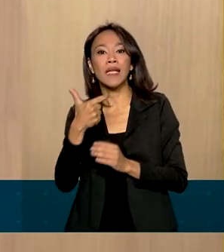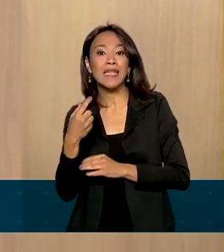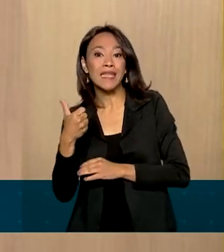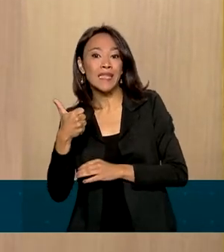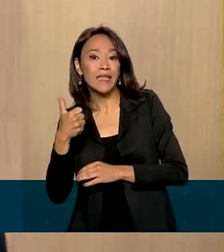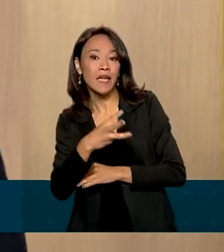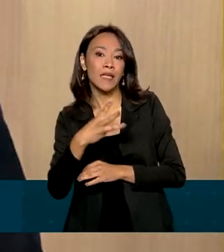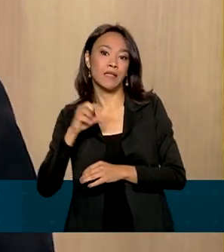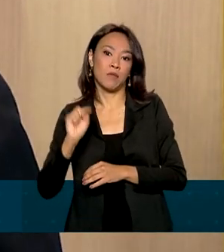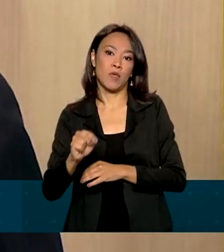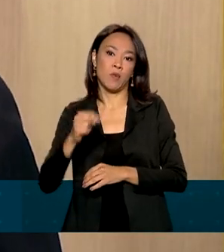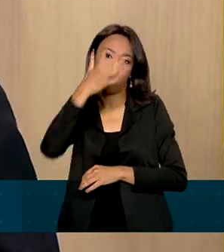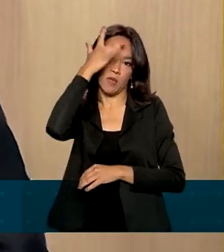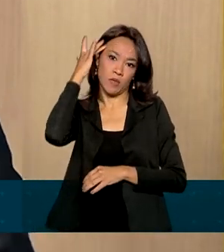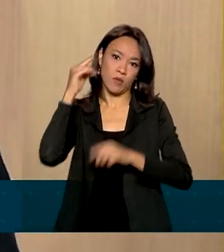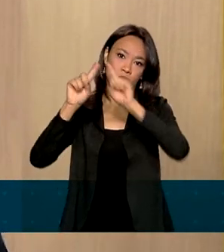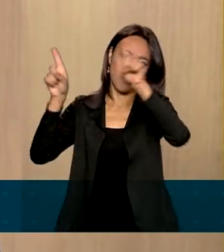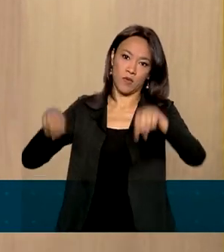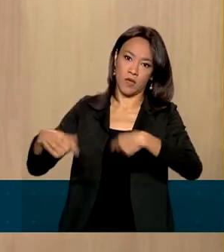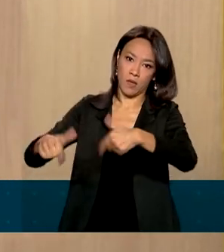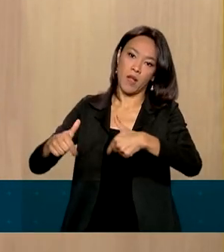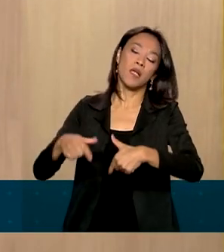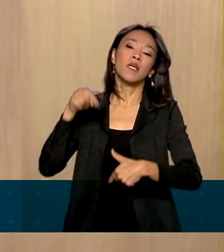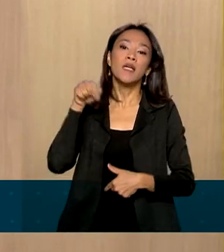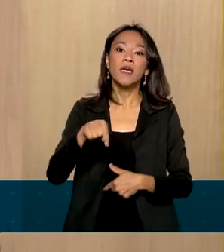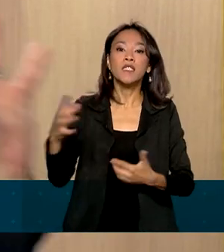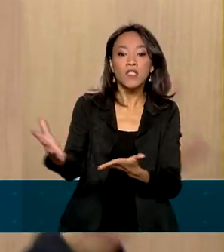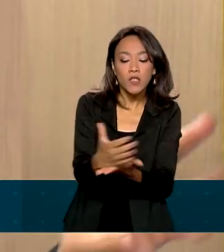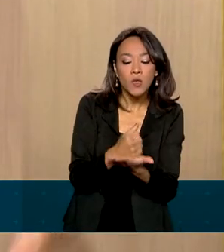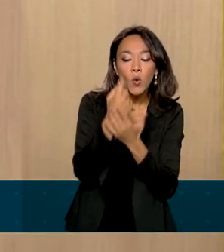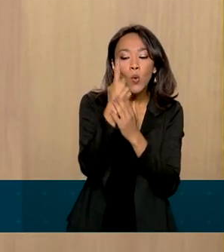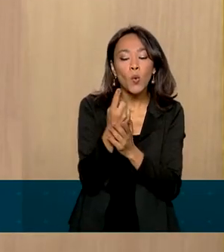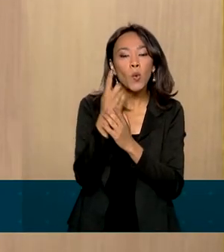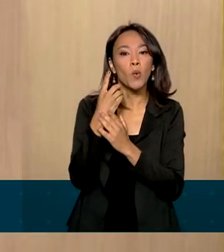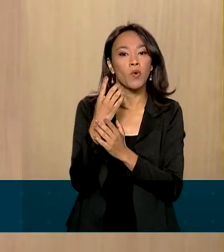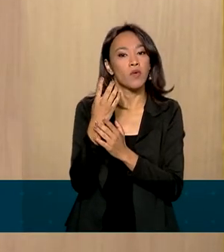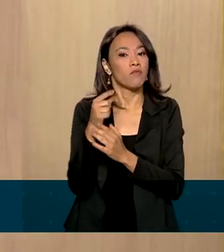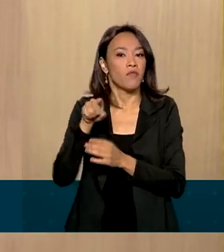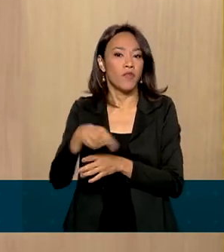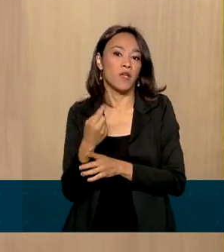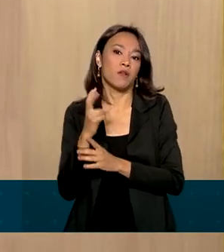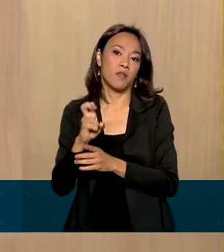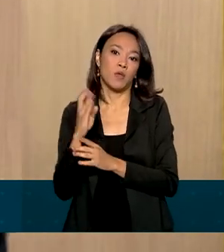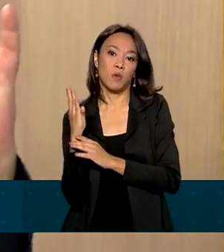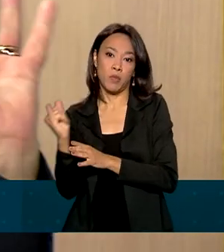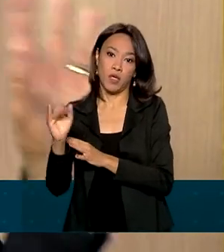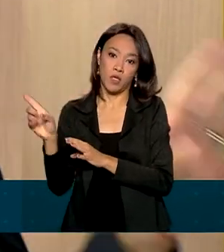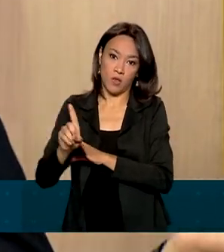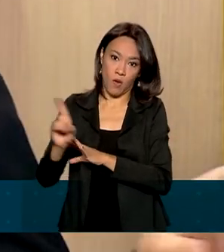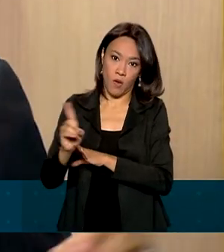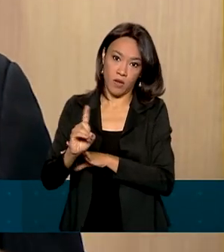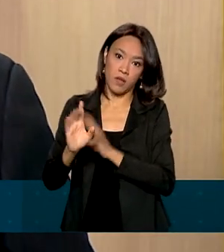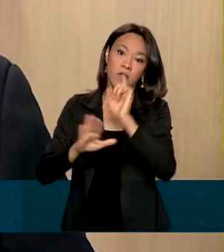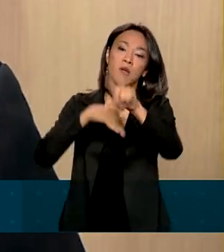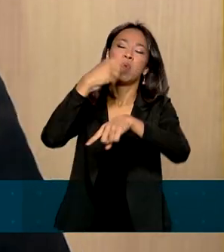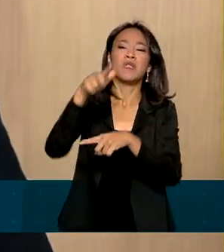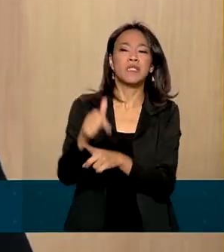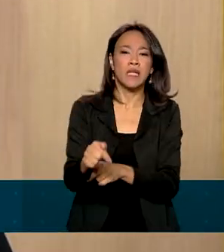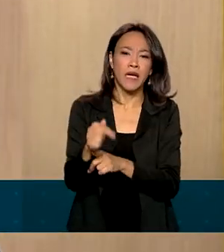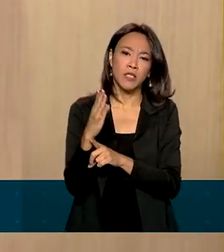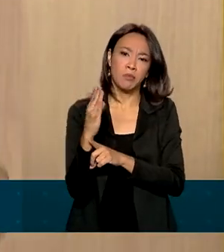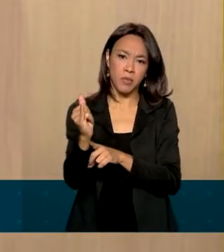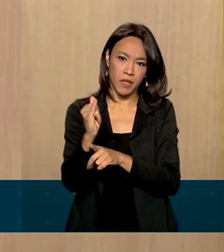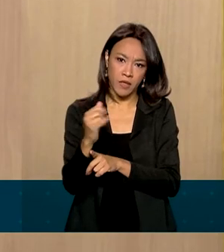Esse setor chegou a movimentar 1,5 bilhão de dólares, 6,8 bilhões em 2018, mais de 7 bilhões em